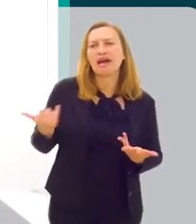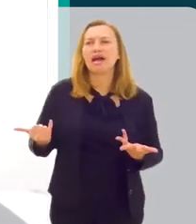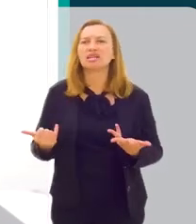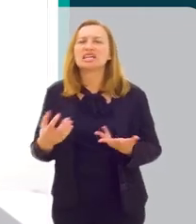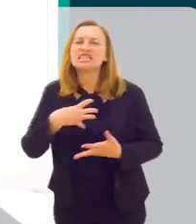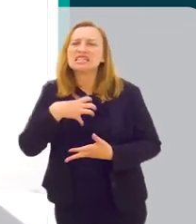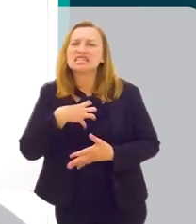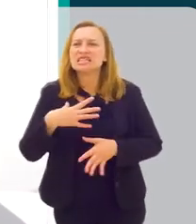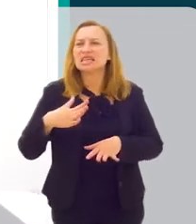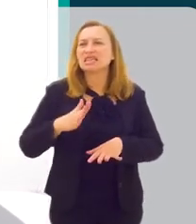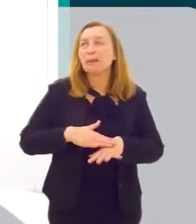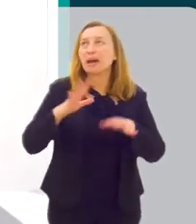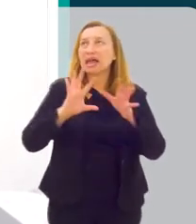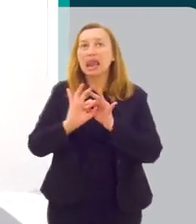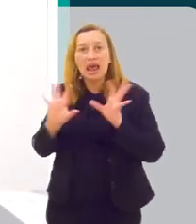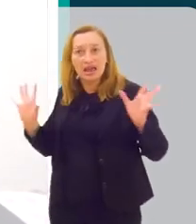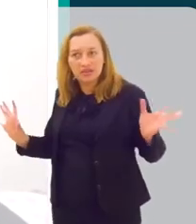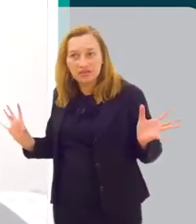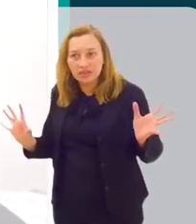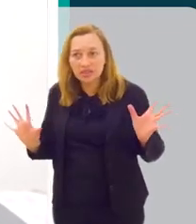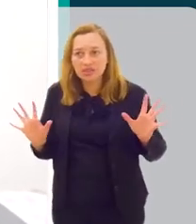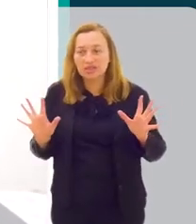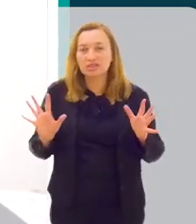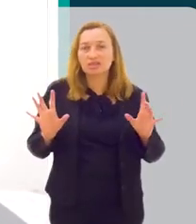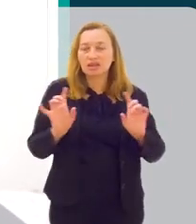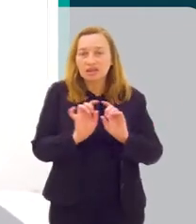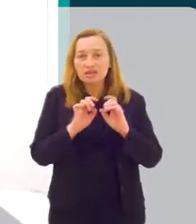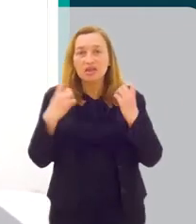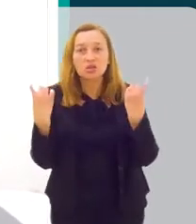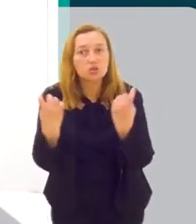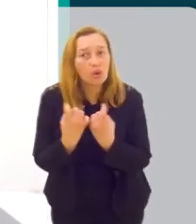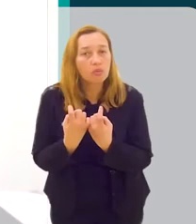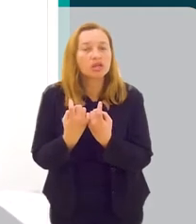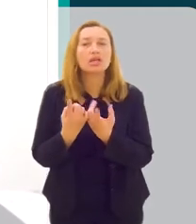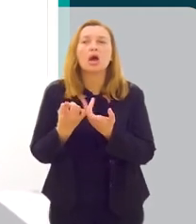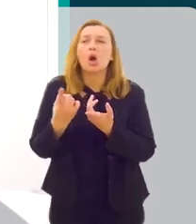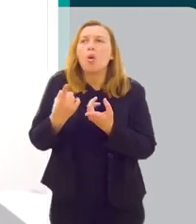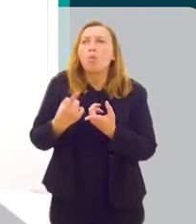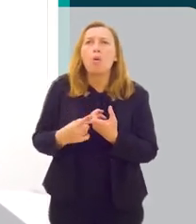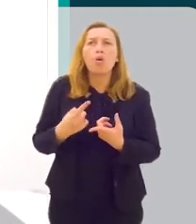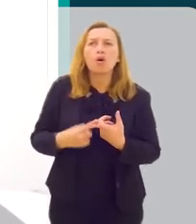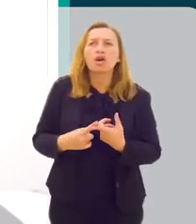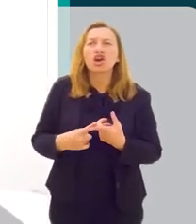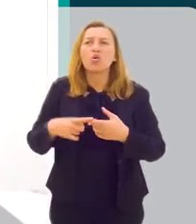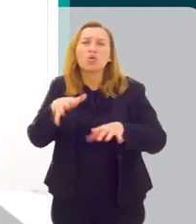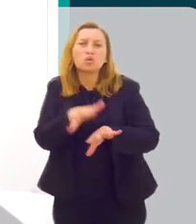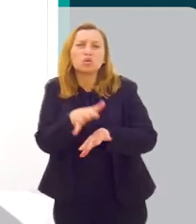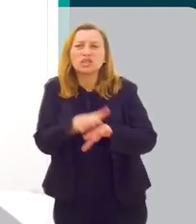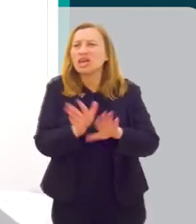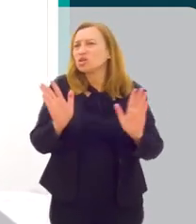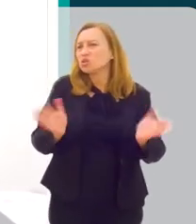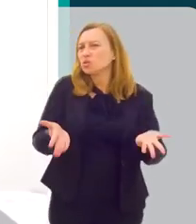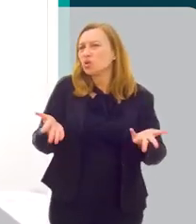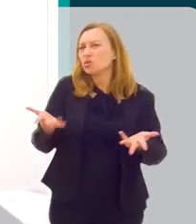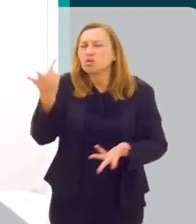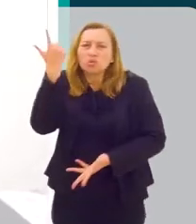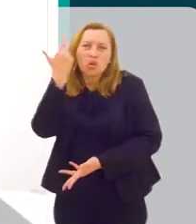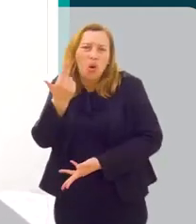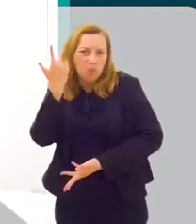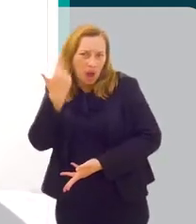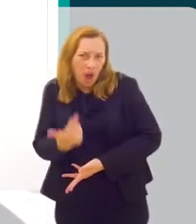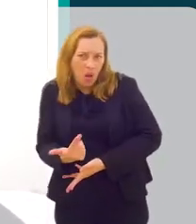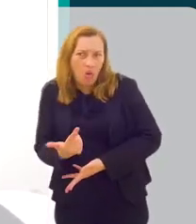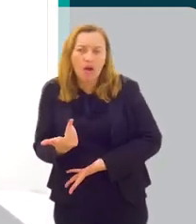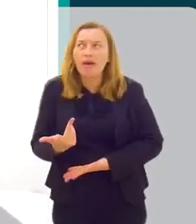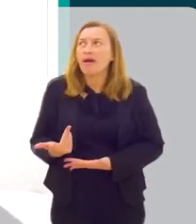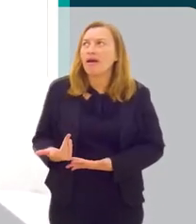terceira idade se sentem mais livres sexualmente, até porque o sexo hoje está mais